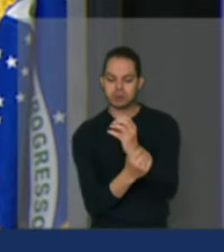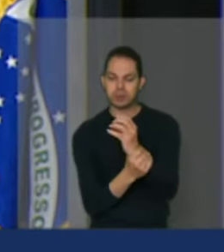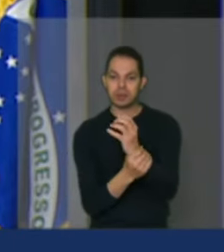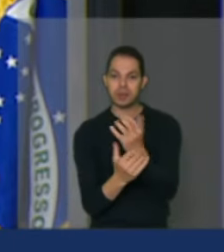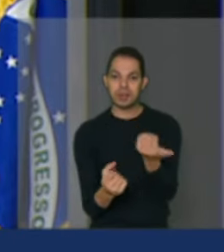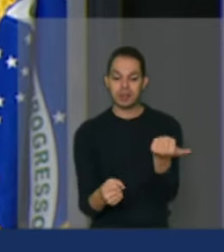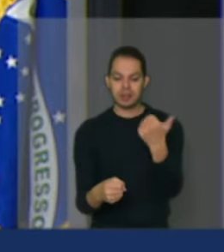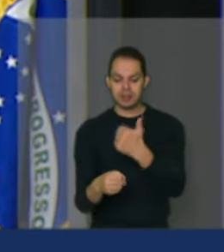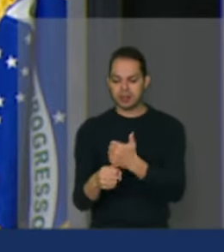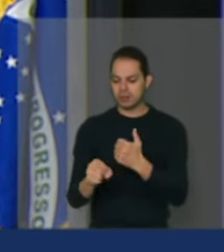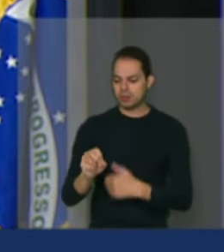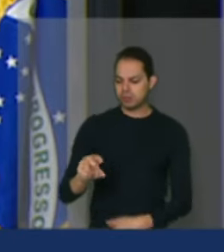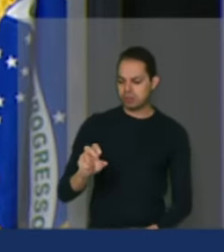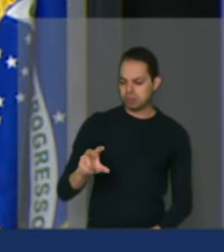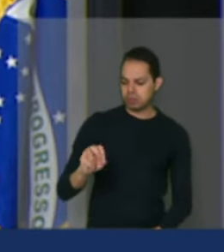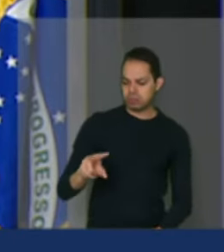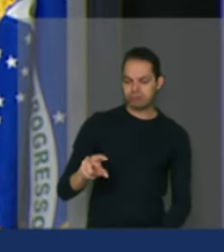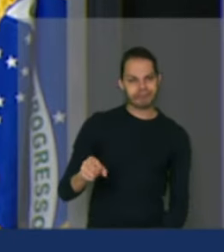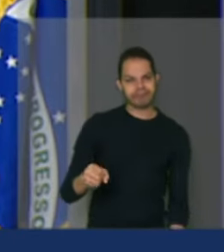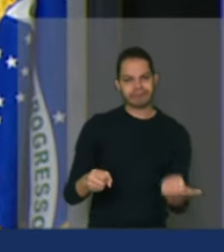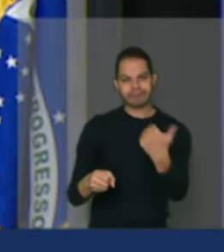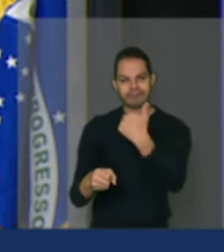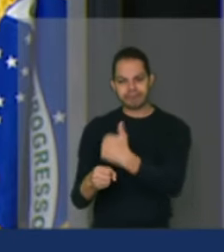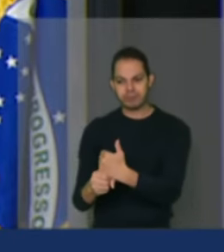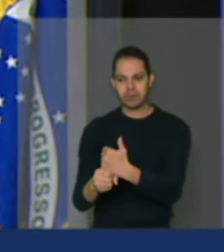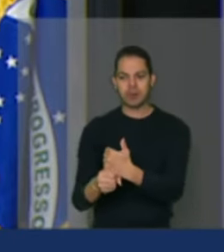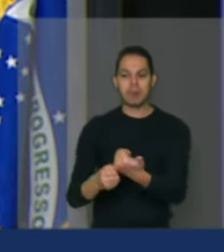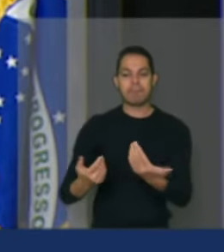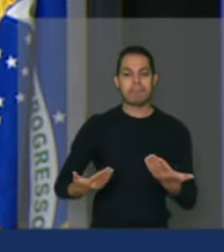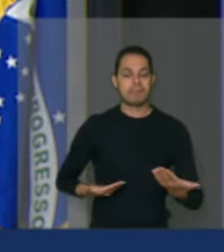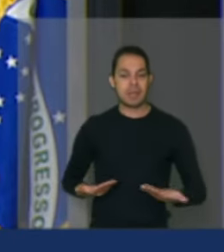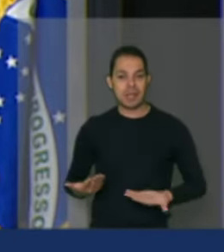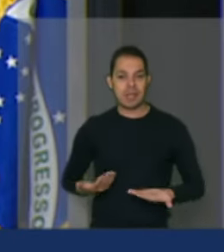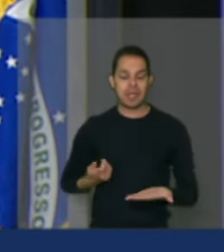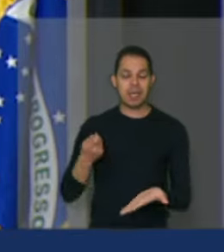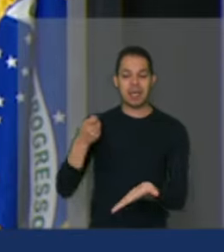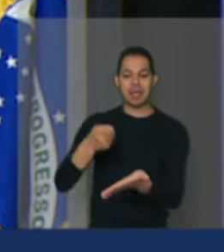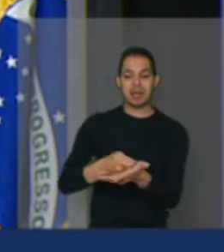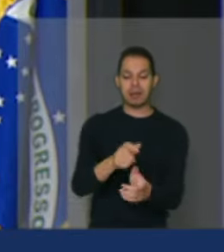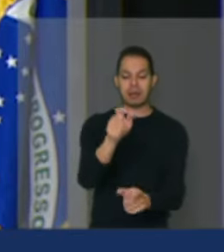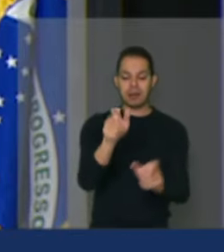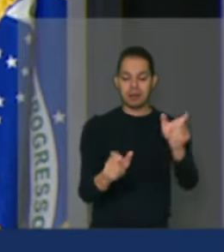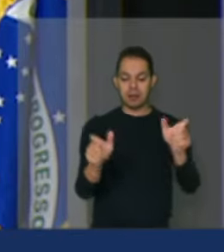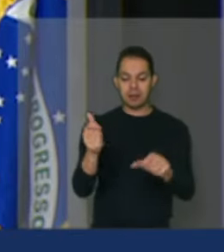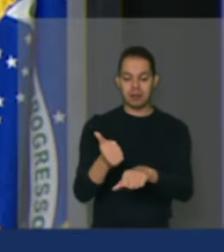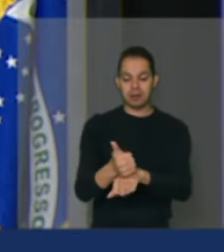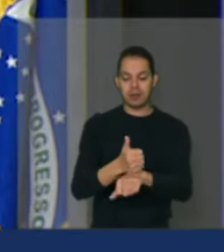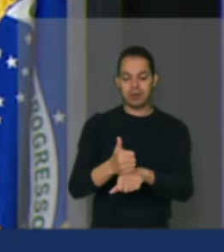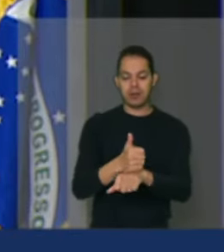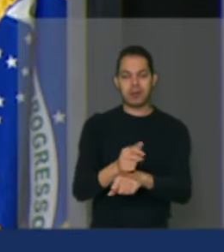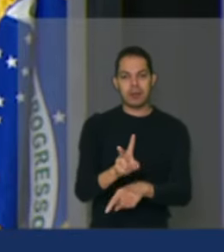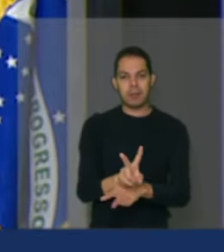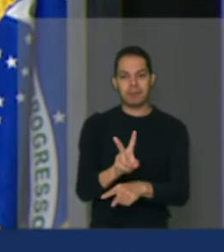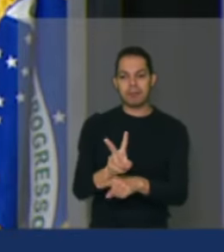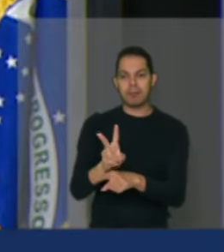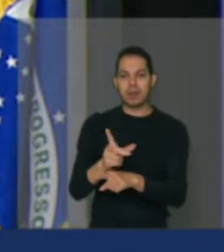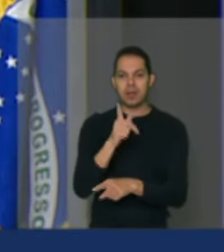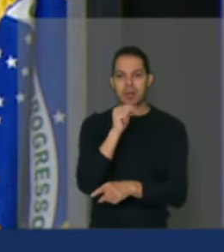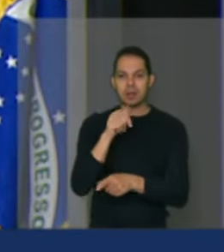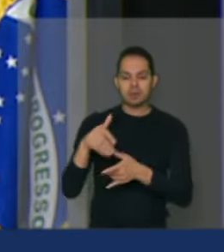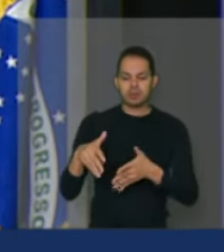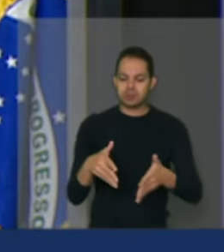uso dos agrotóxicos e o pagamento de serviços ambientais para agricultores que preservam os mananciais de água